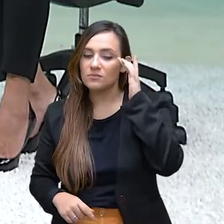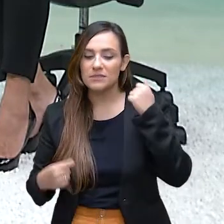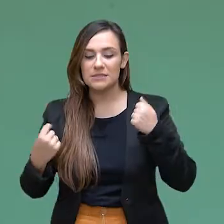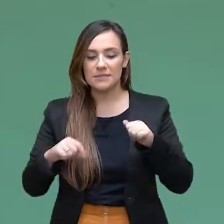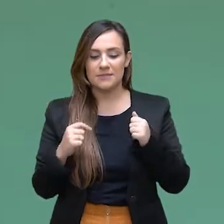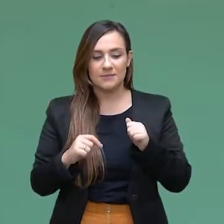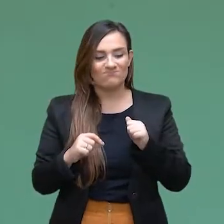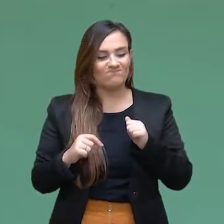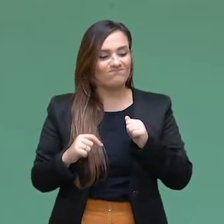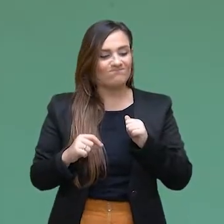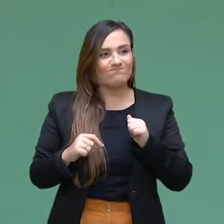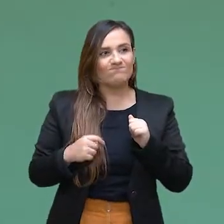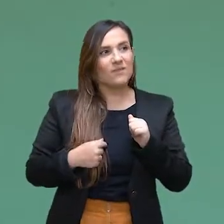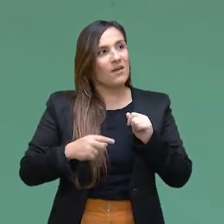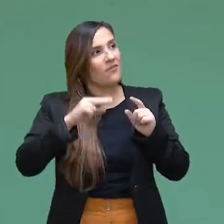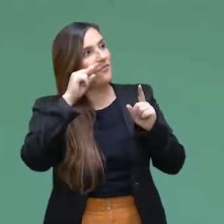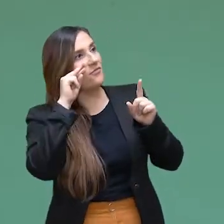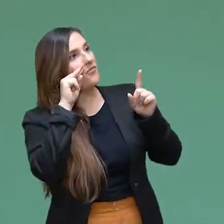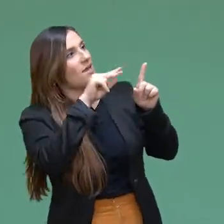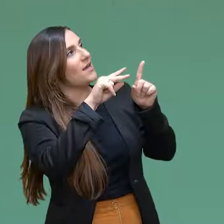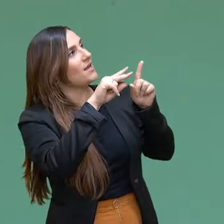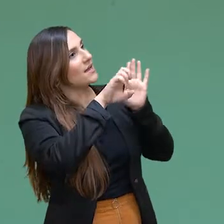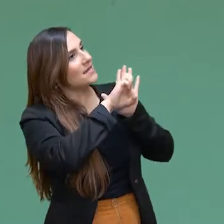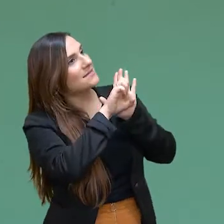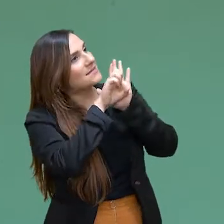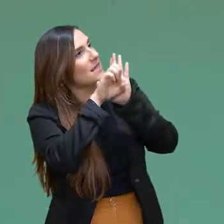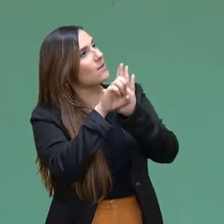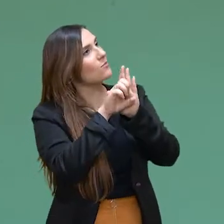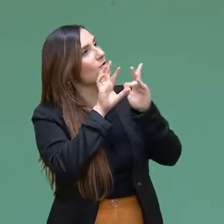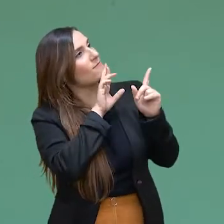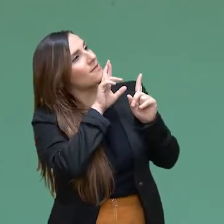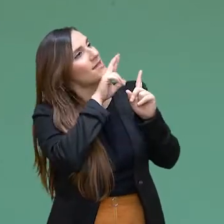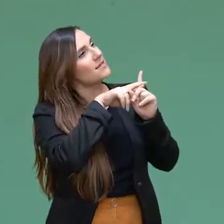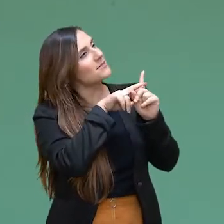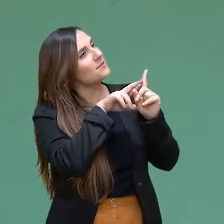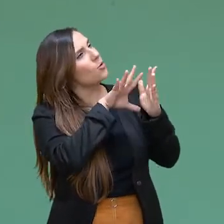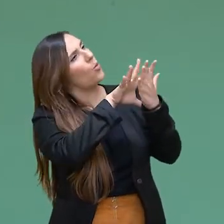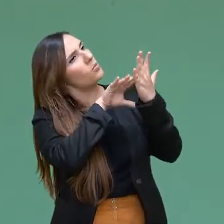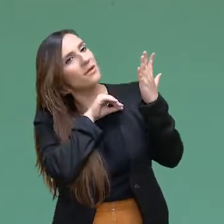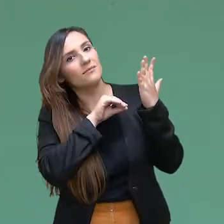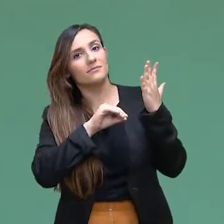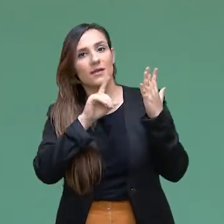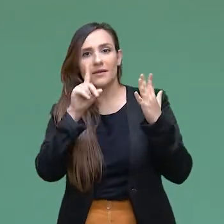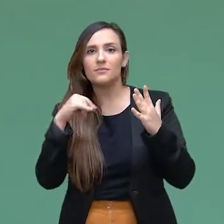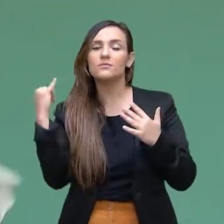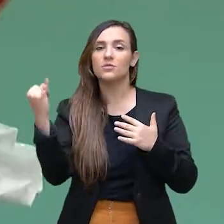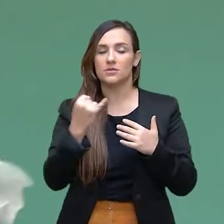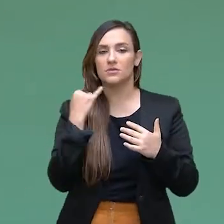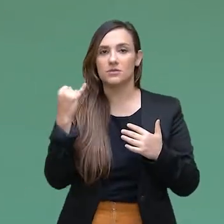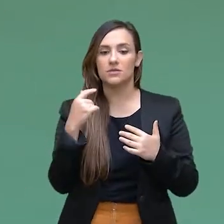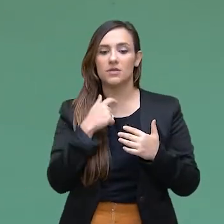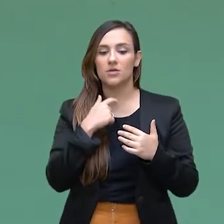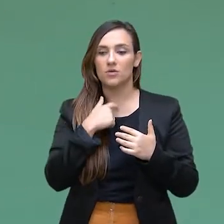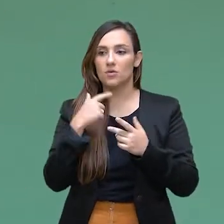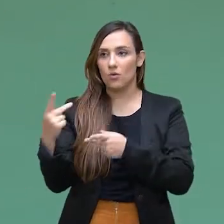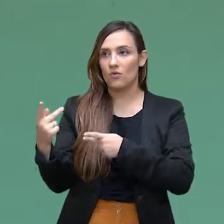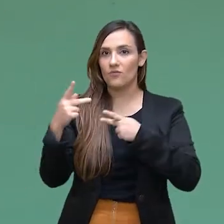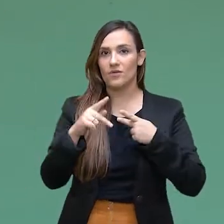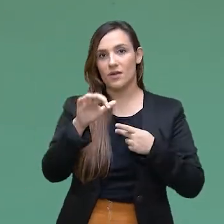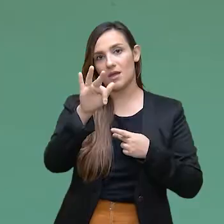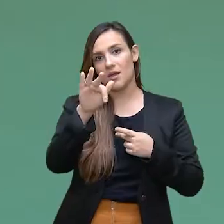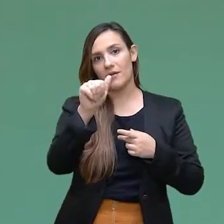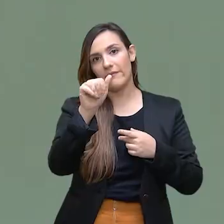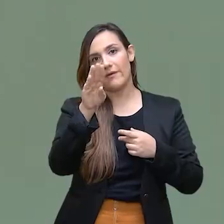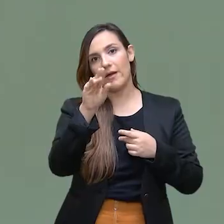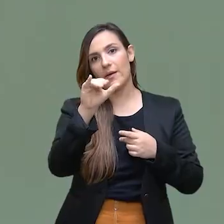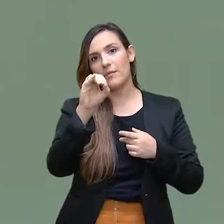inspirar nos exemplos que a gente tem, nas histórias que a gente tem. É sempre importante. Eu até convidei a Fabiola,